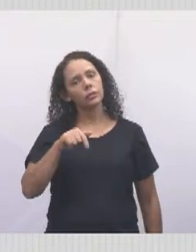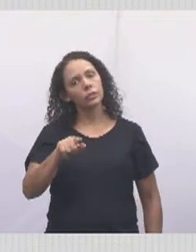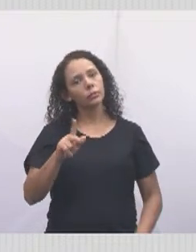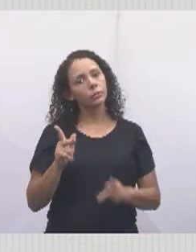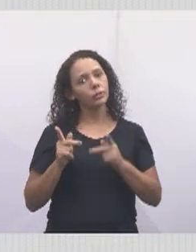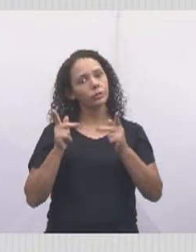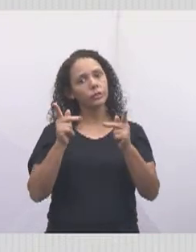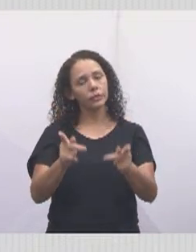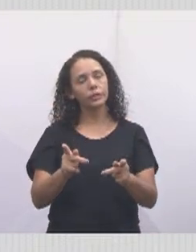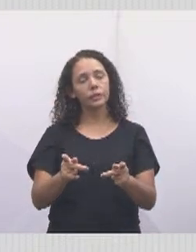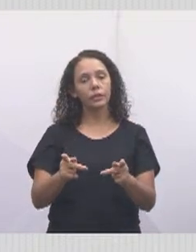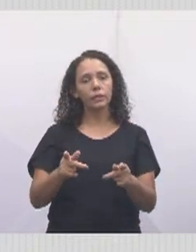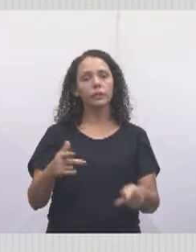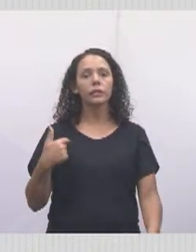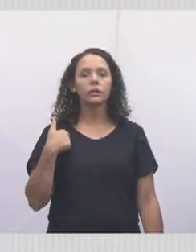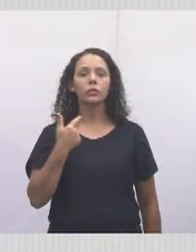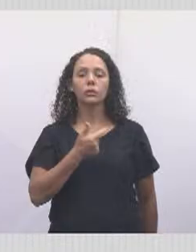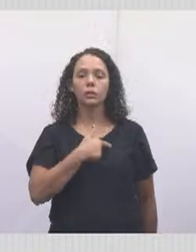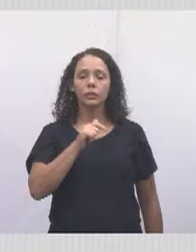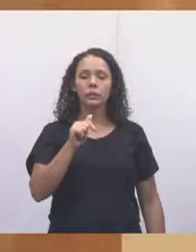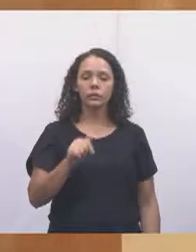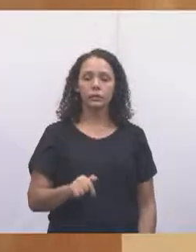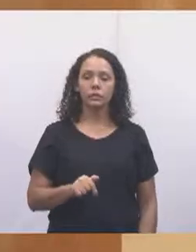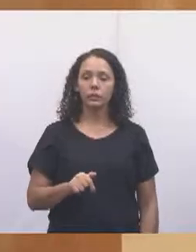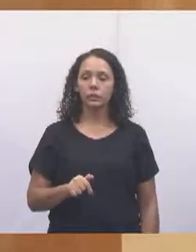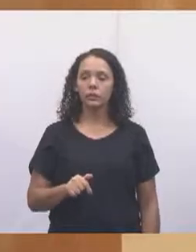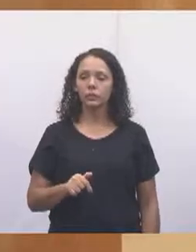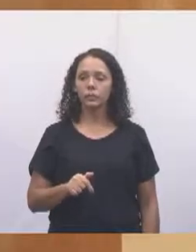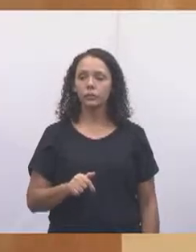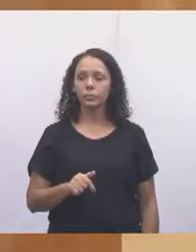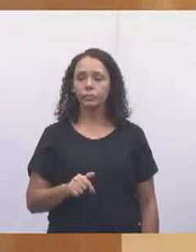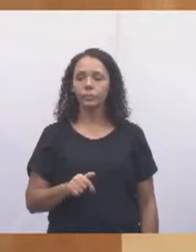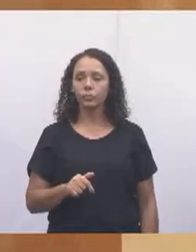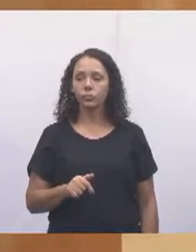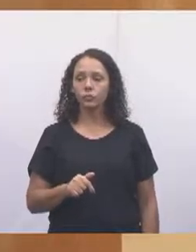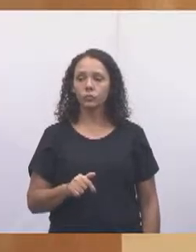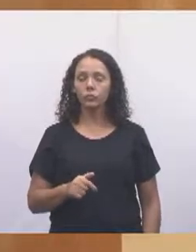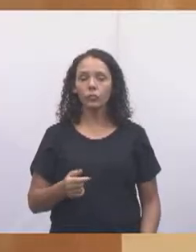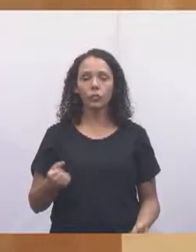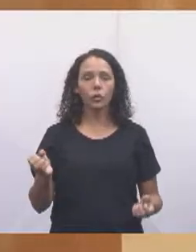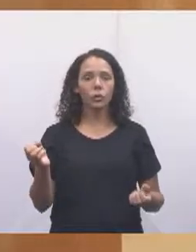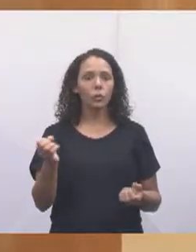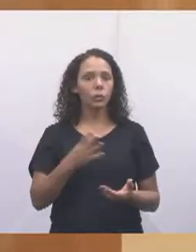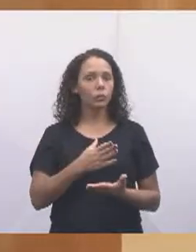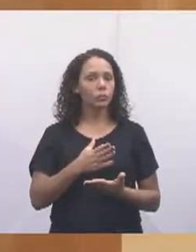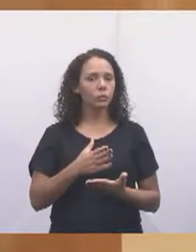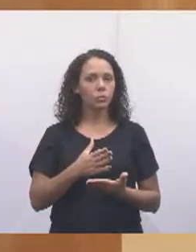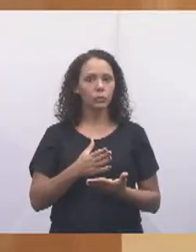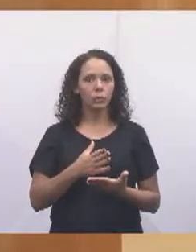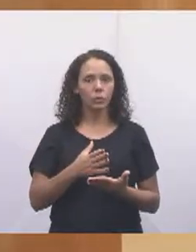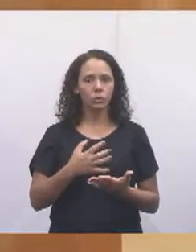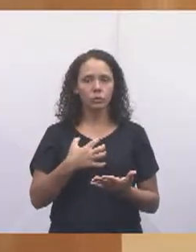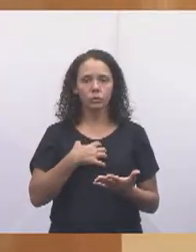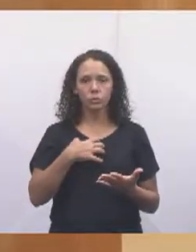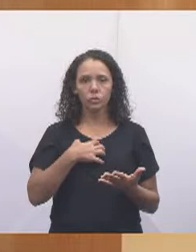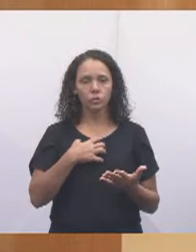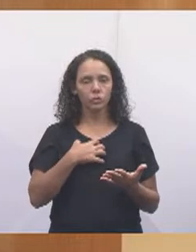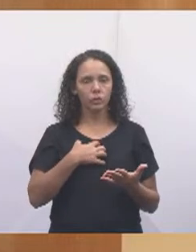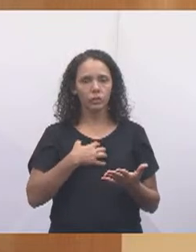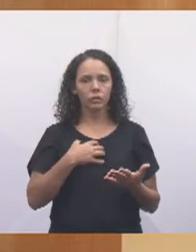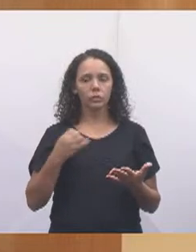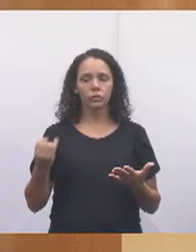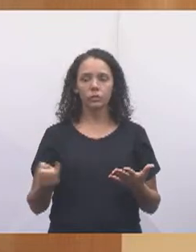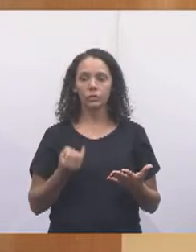Inclusive, nós estamos aqui com uma ferramenta nova. Essa ferramenta é muito